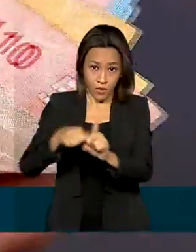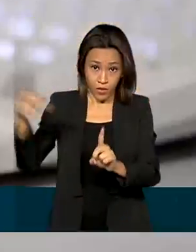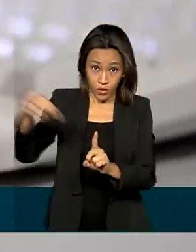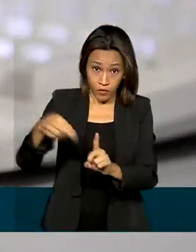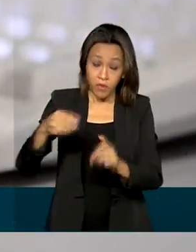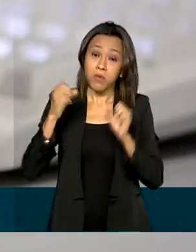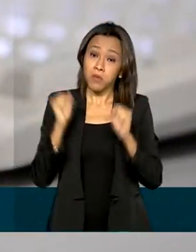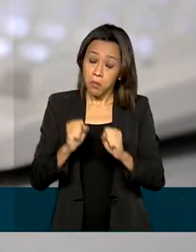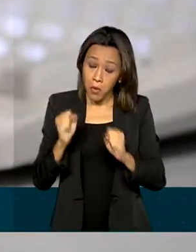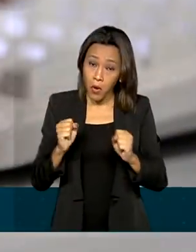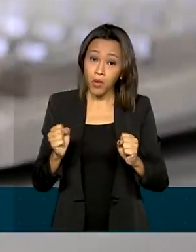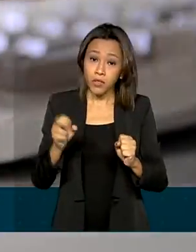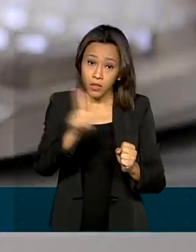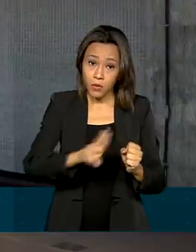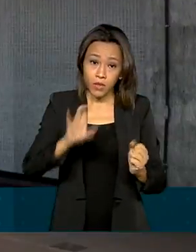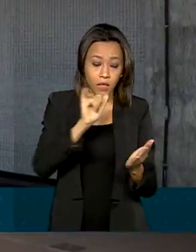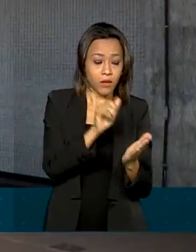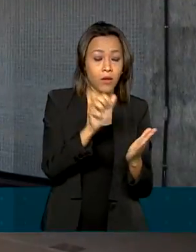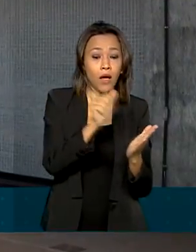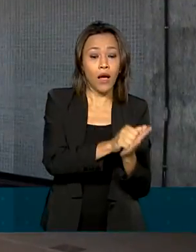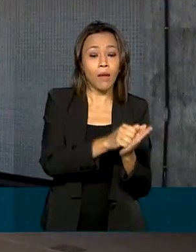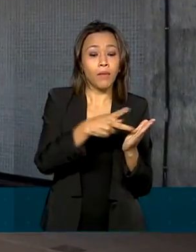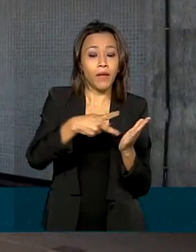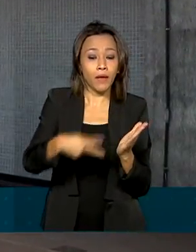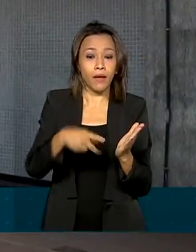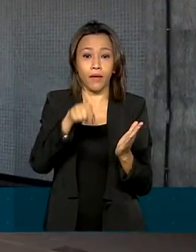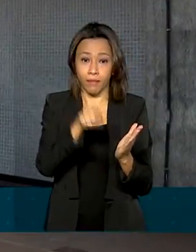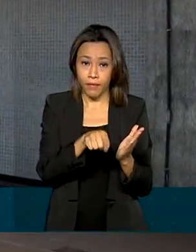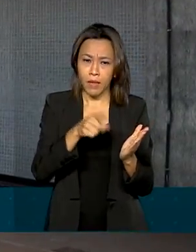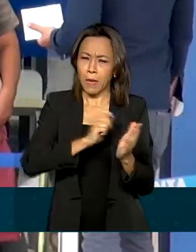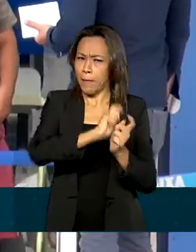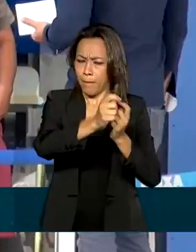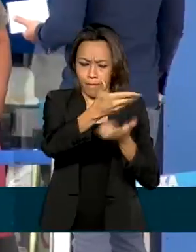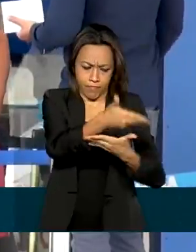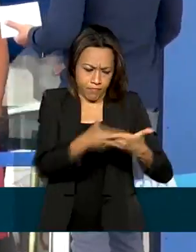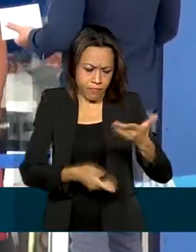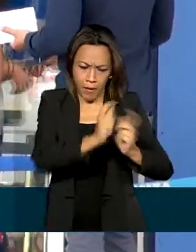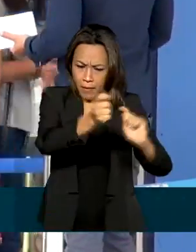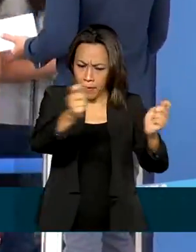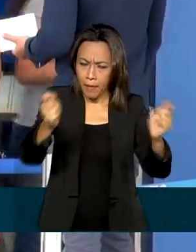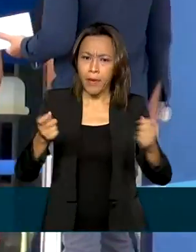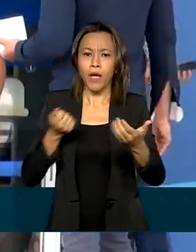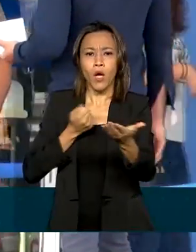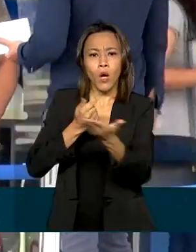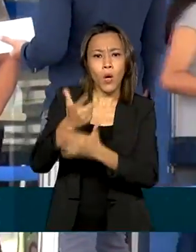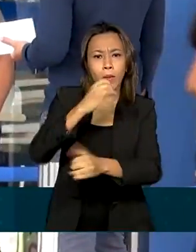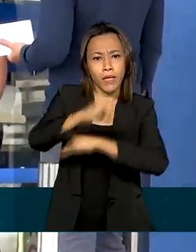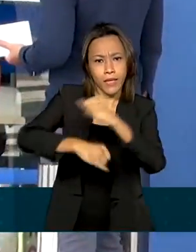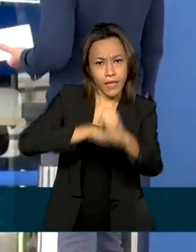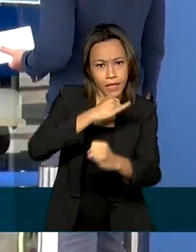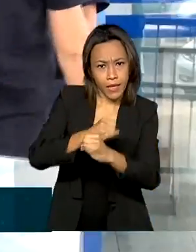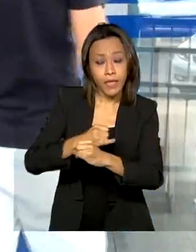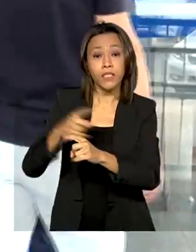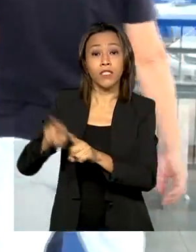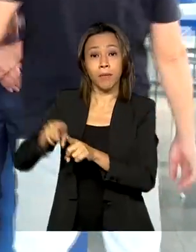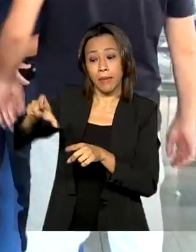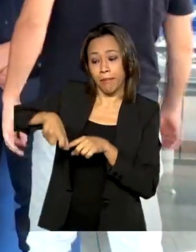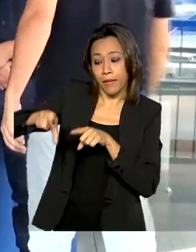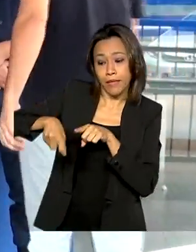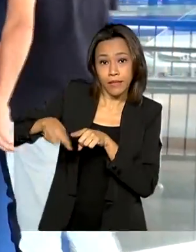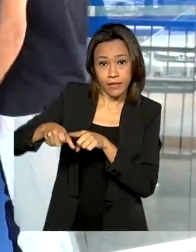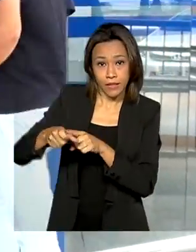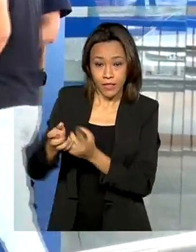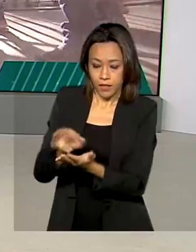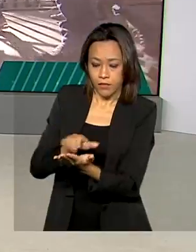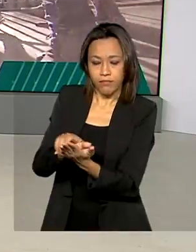movimentado pelo aplicativo Caixa Tem para pagamento de boletos, compras na internet e pelas maquininhas em estabelecimentos